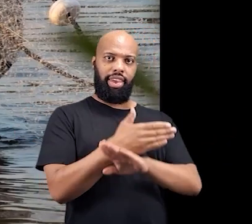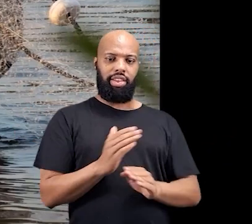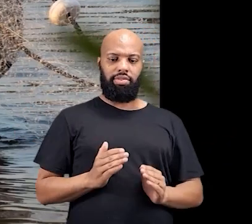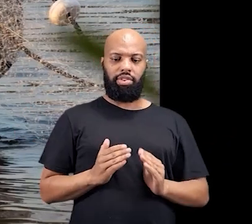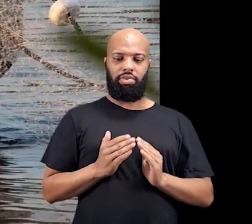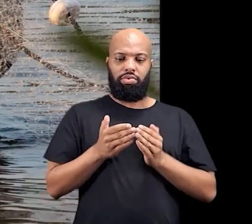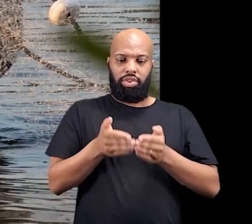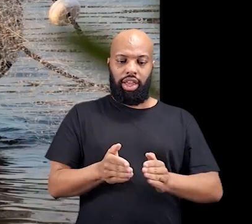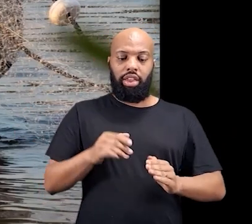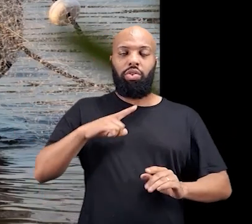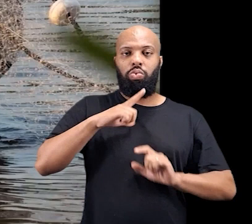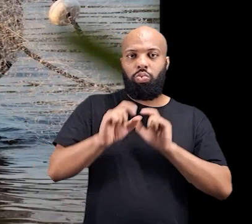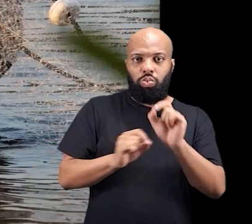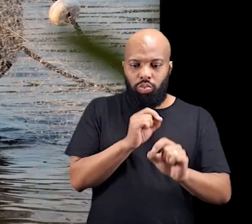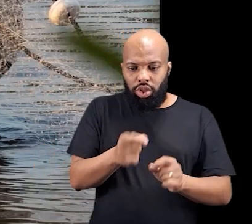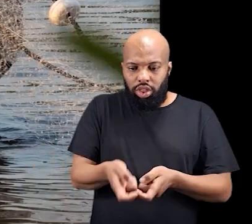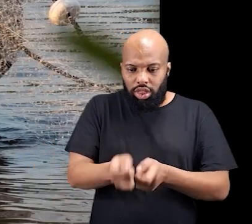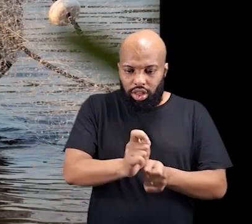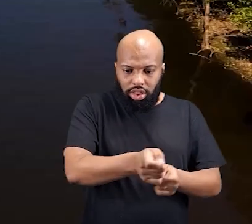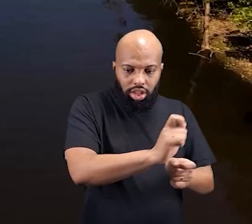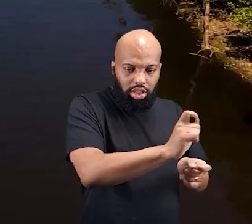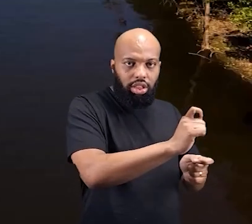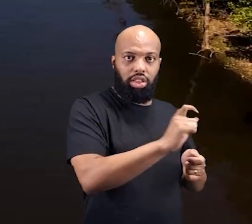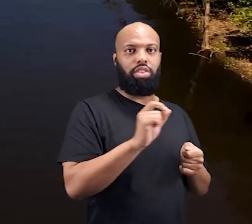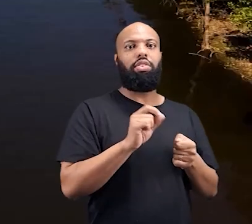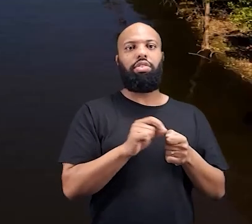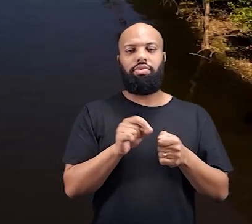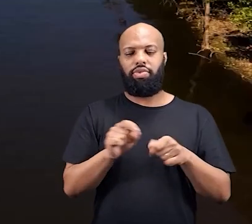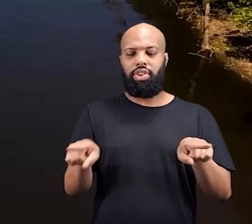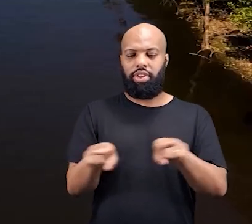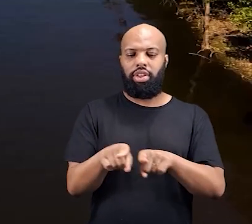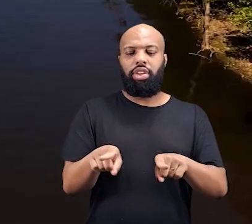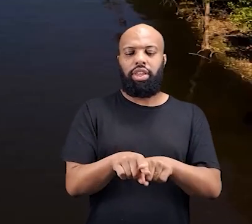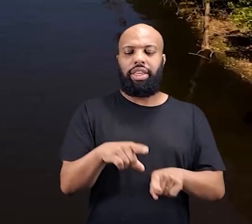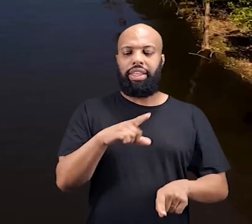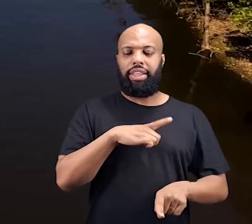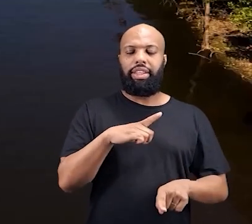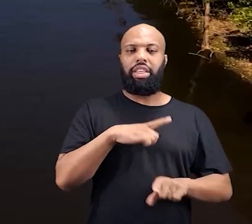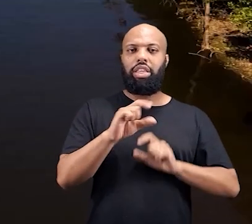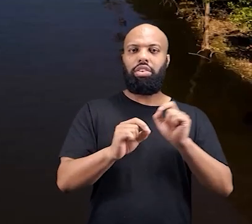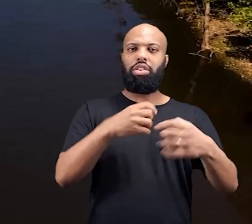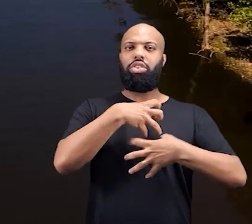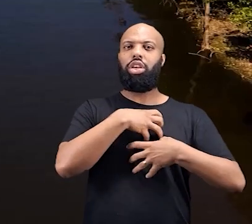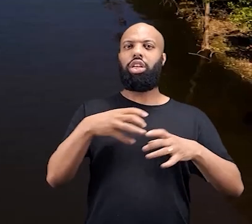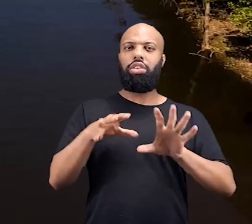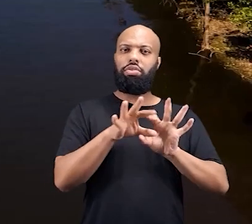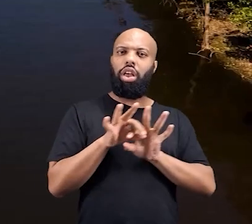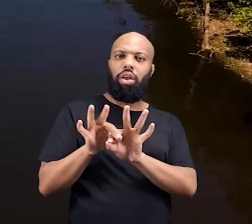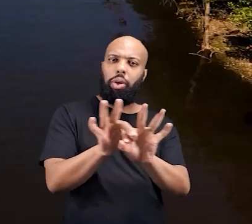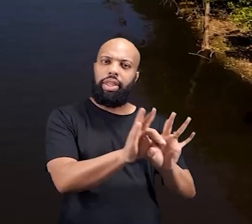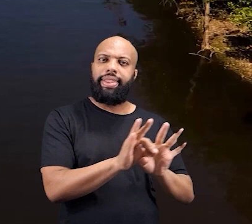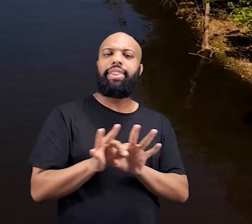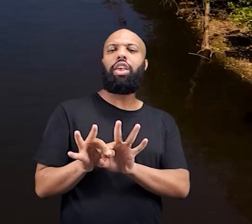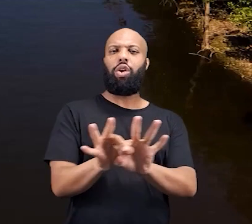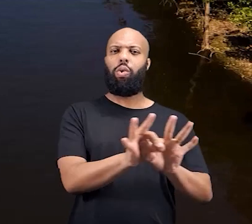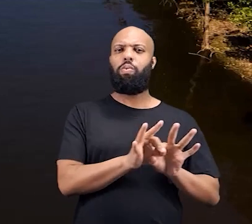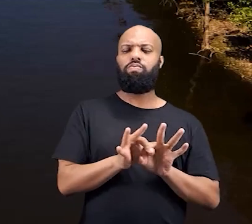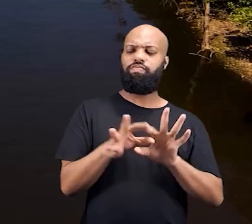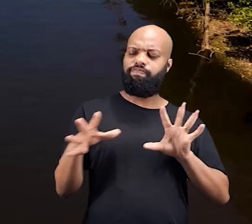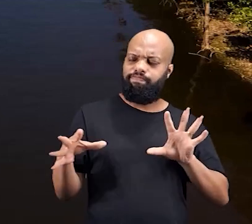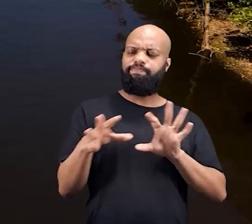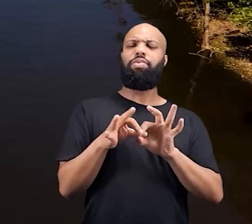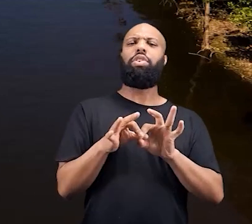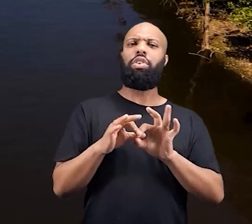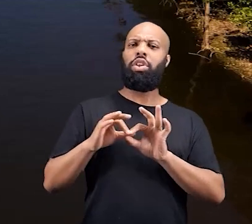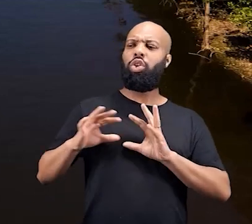Os indígenas entram no rio e começam a grande pescaria que é feita dentro desse estado de comunhão,